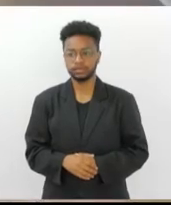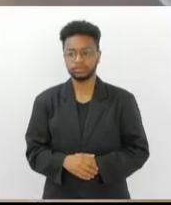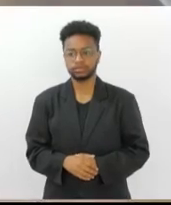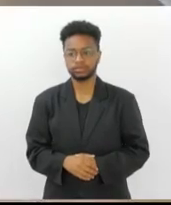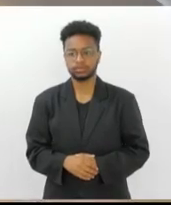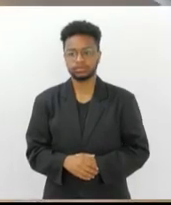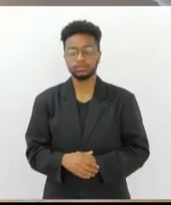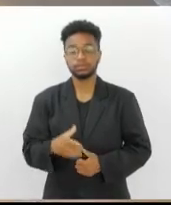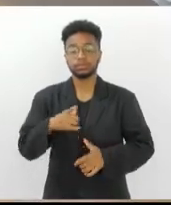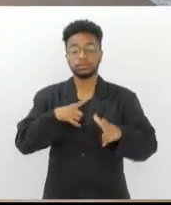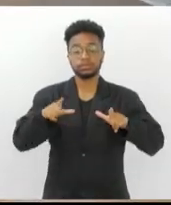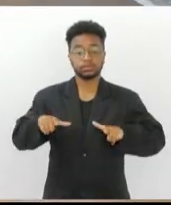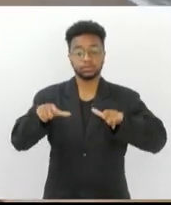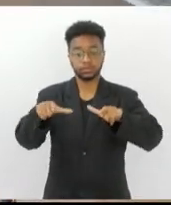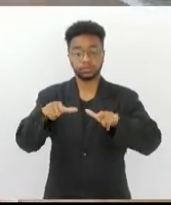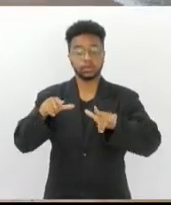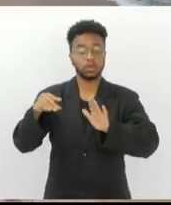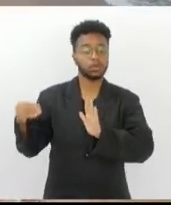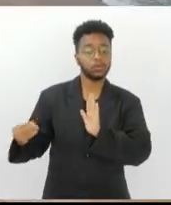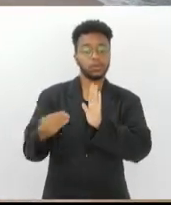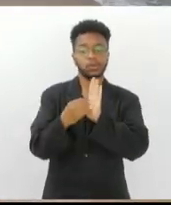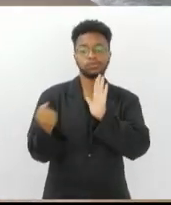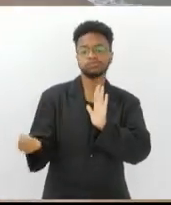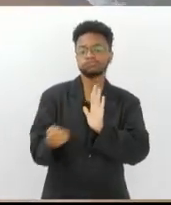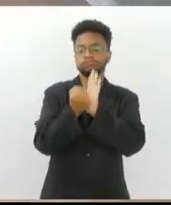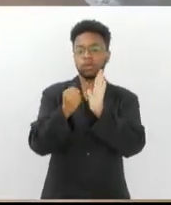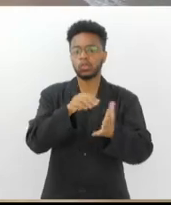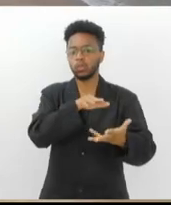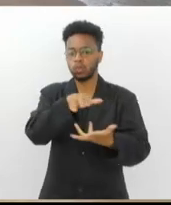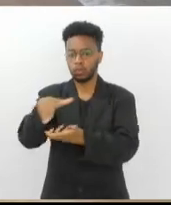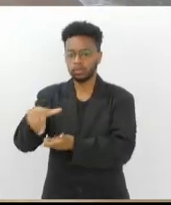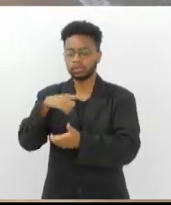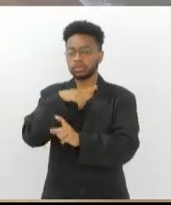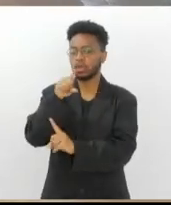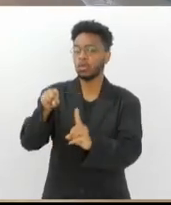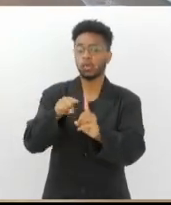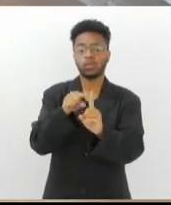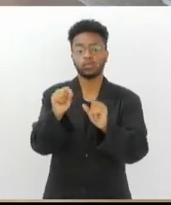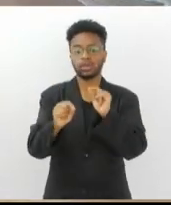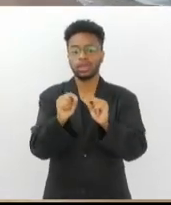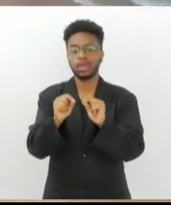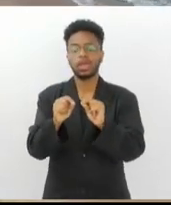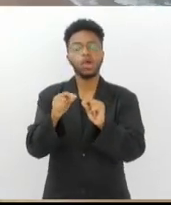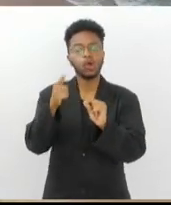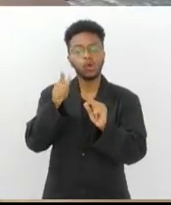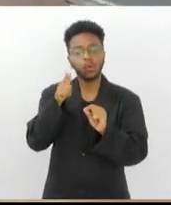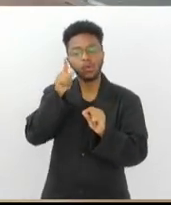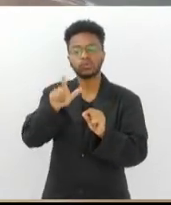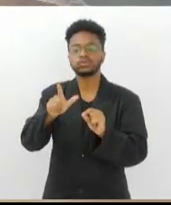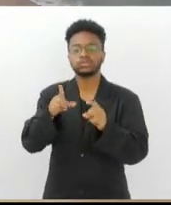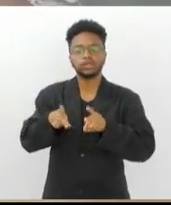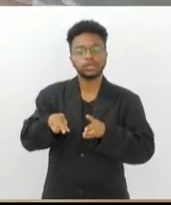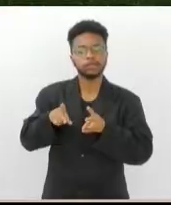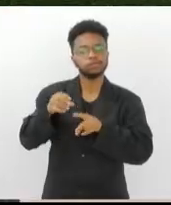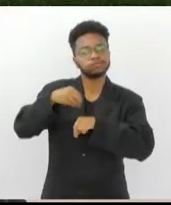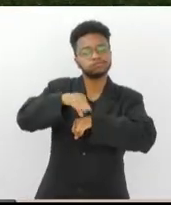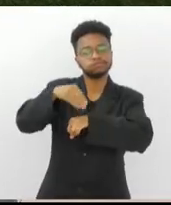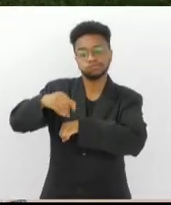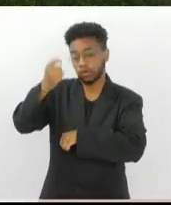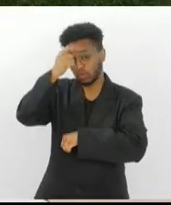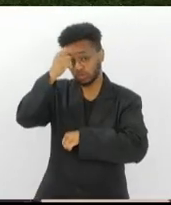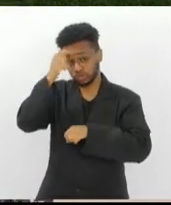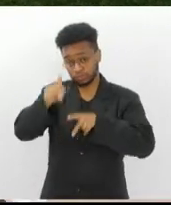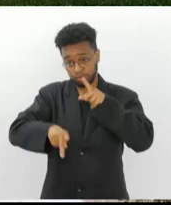O certificado é reconhecido internacionalmente e tem como objetivo elevar o grau de conscientização da população e